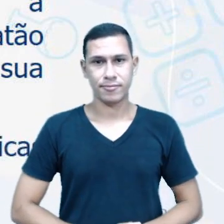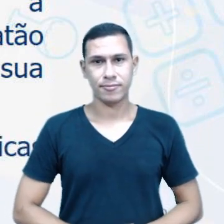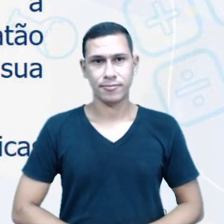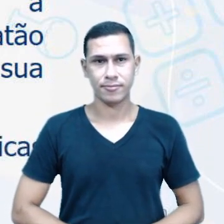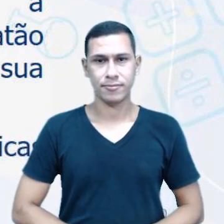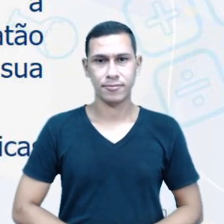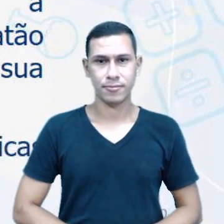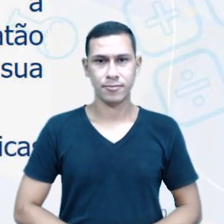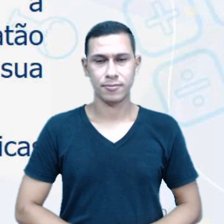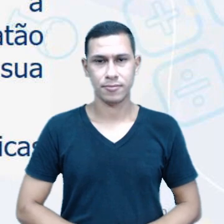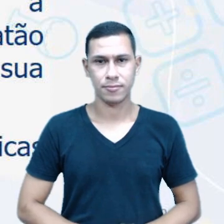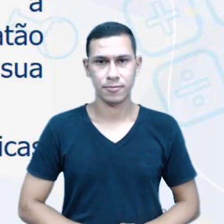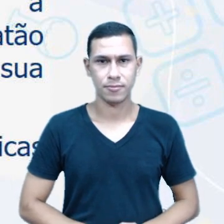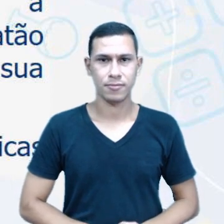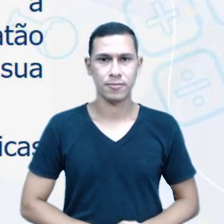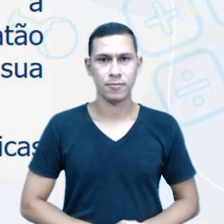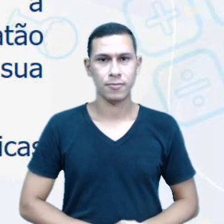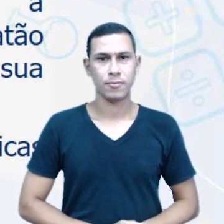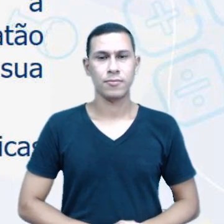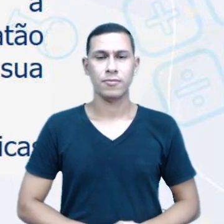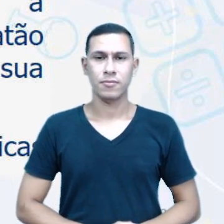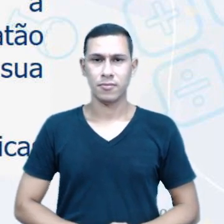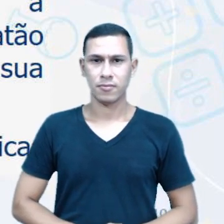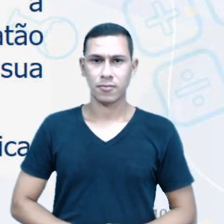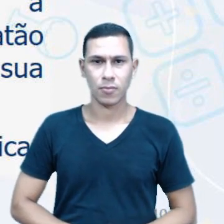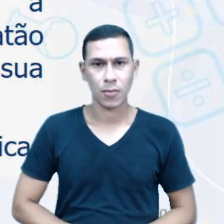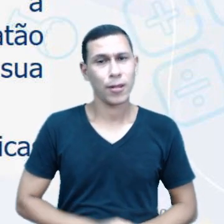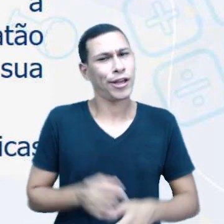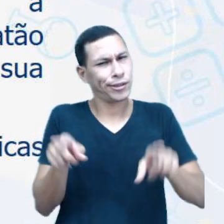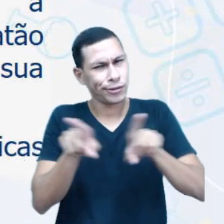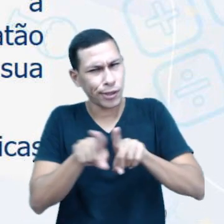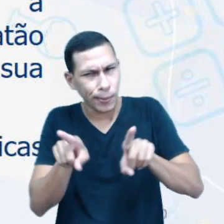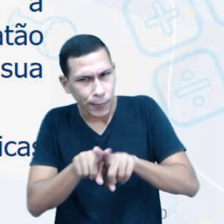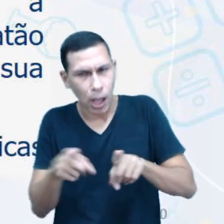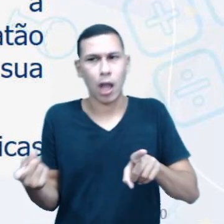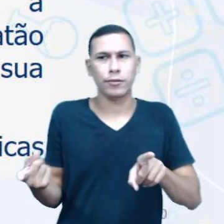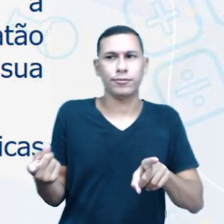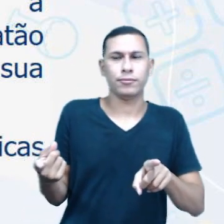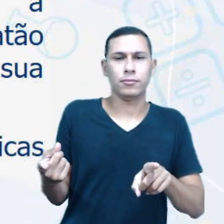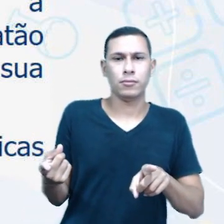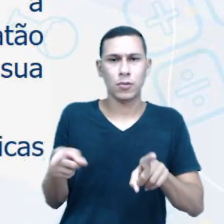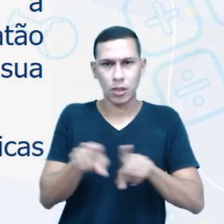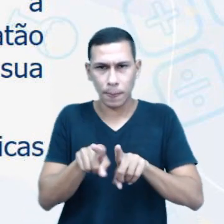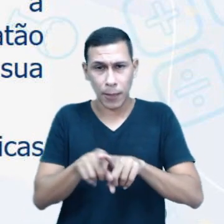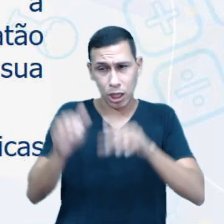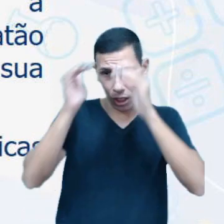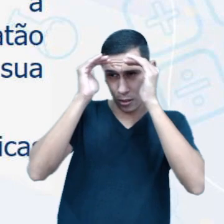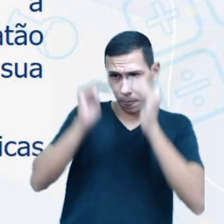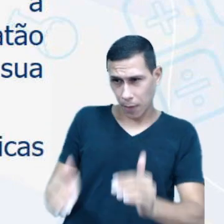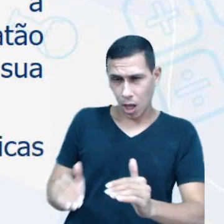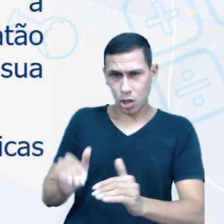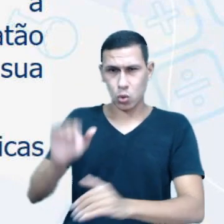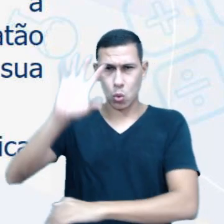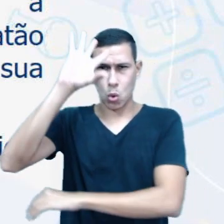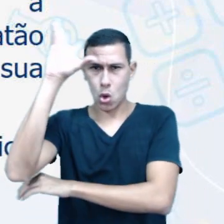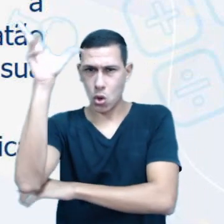Além disso, cada vez mais, a questão ambiental e o respeito à natureza